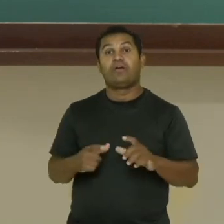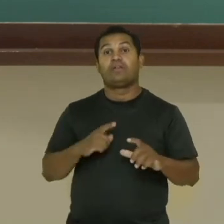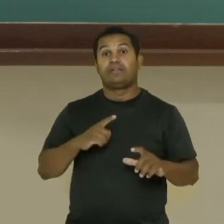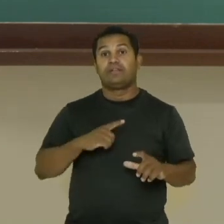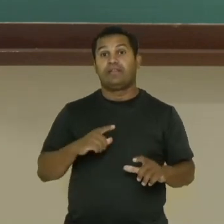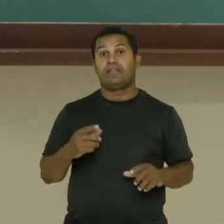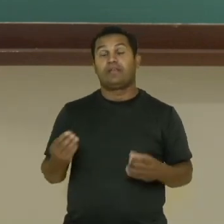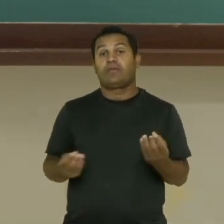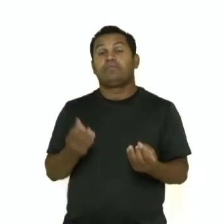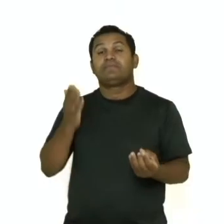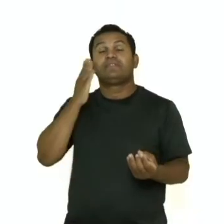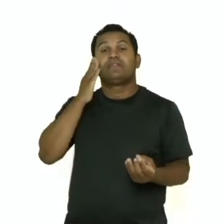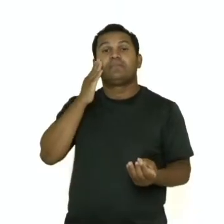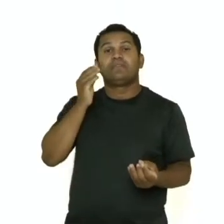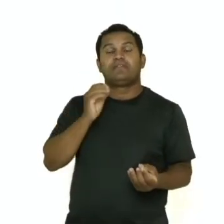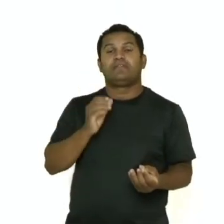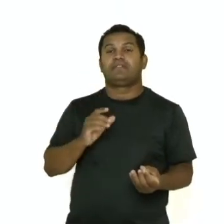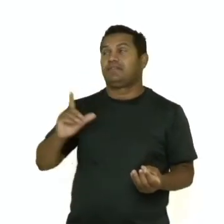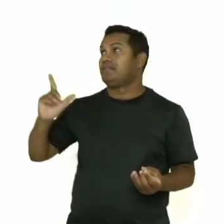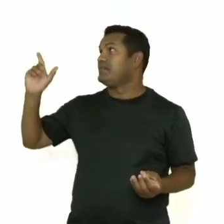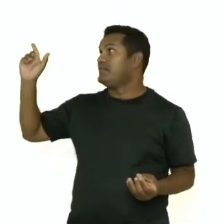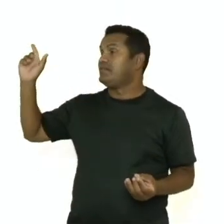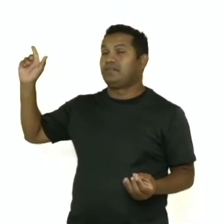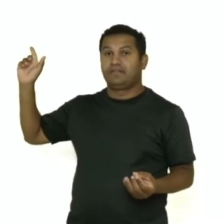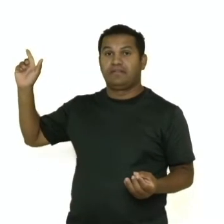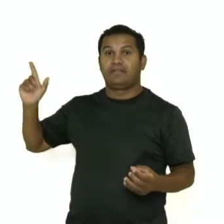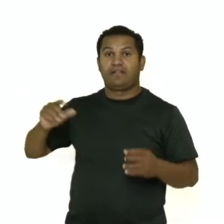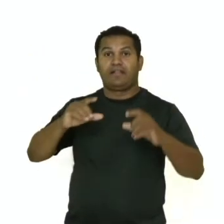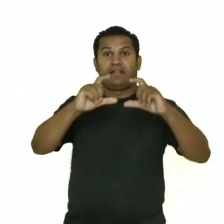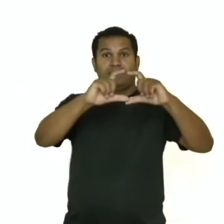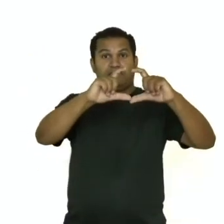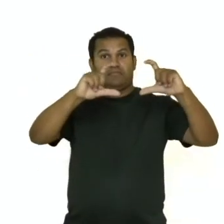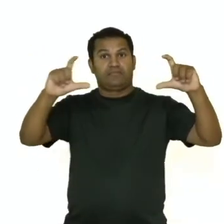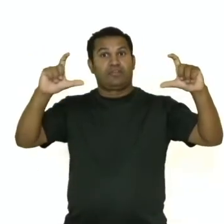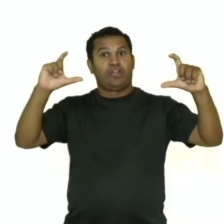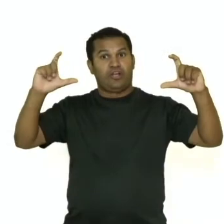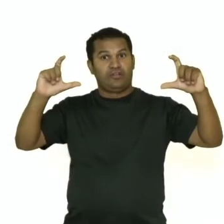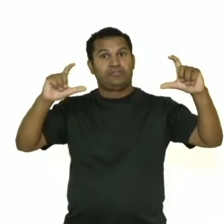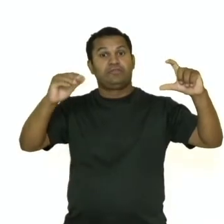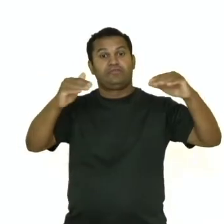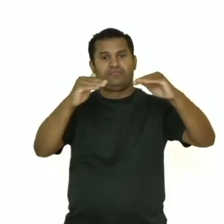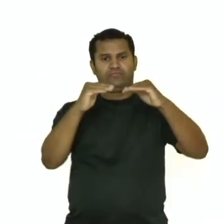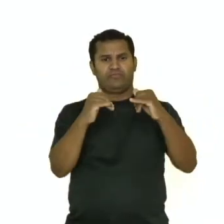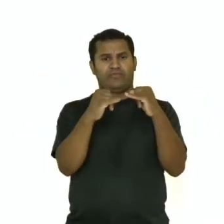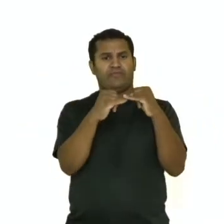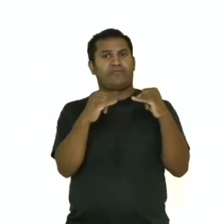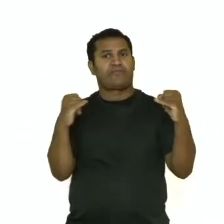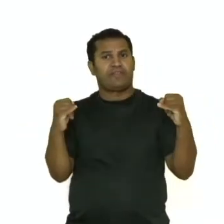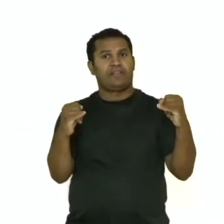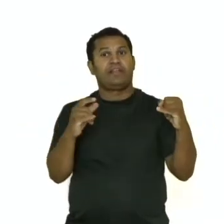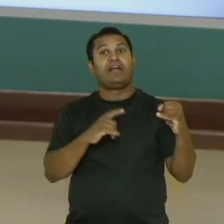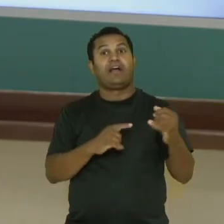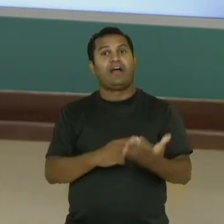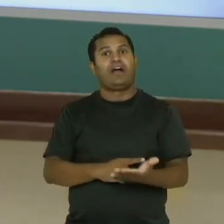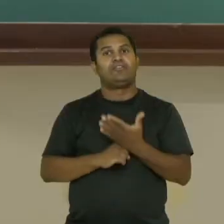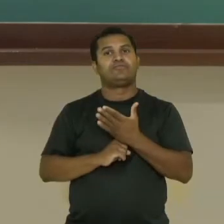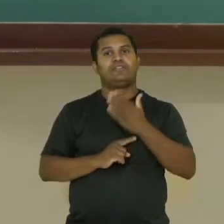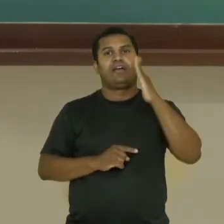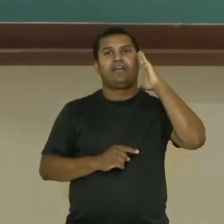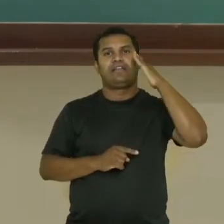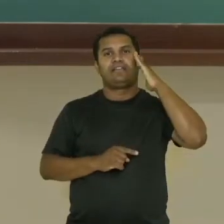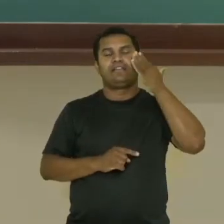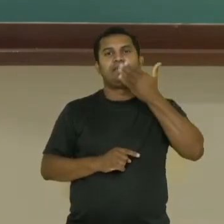maiores. E a linha fina complementando esse título. Outras partes são o lead, que claro,